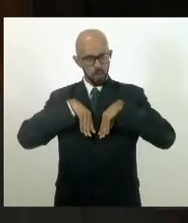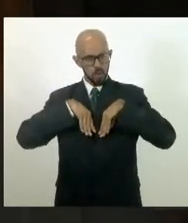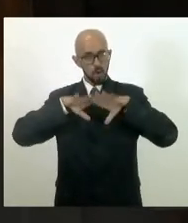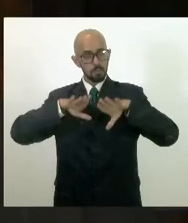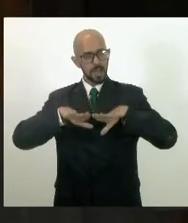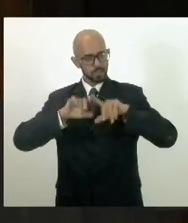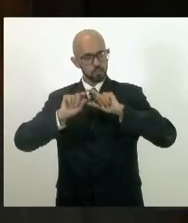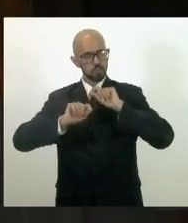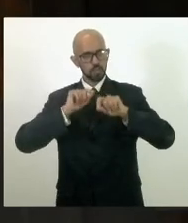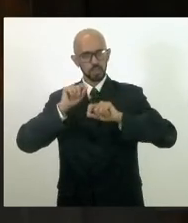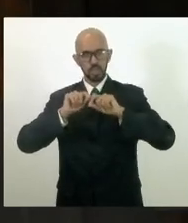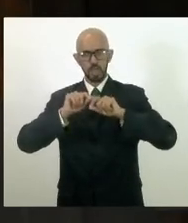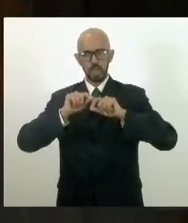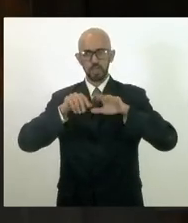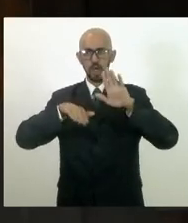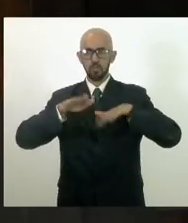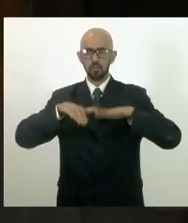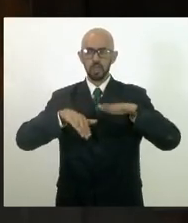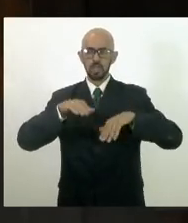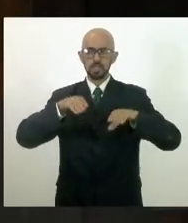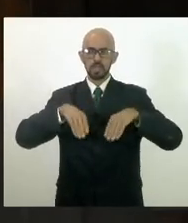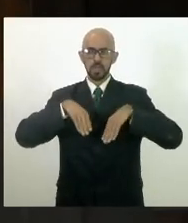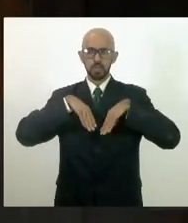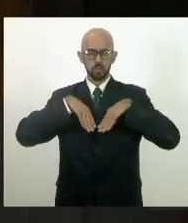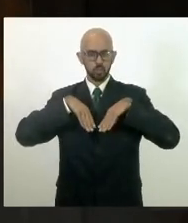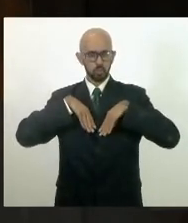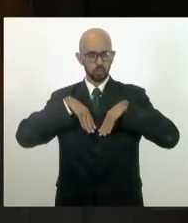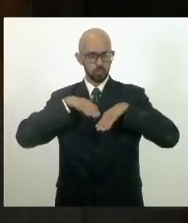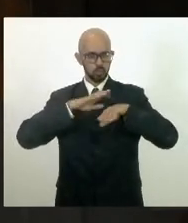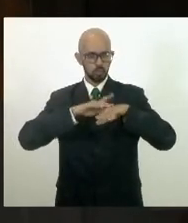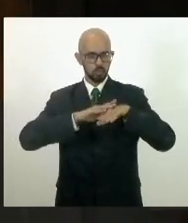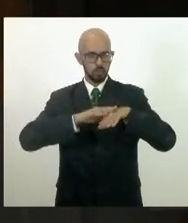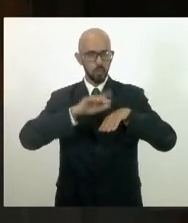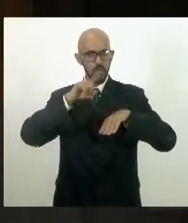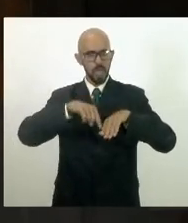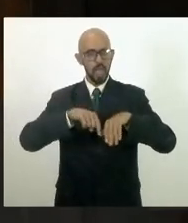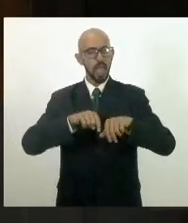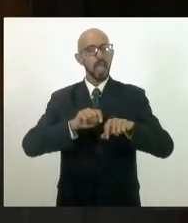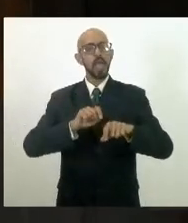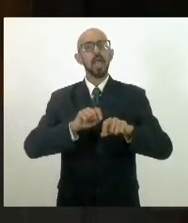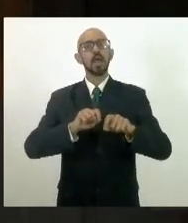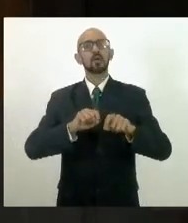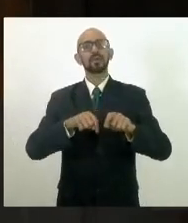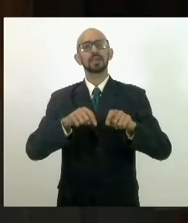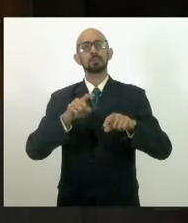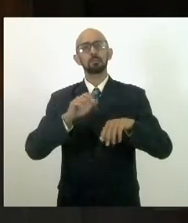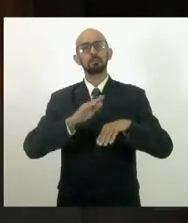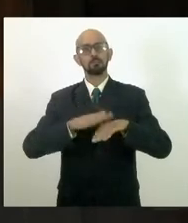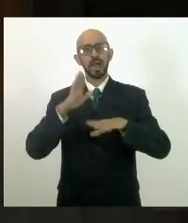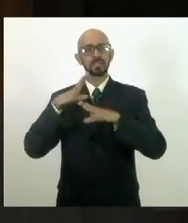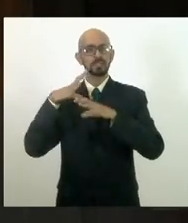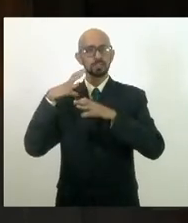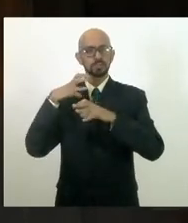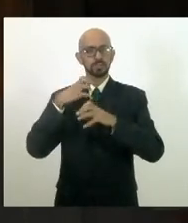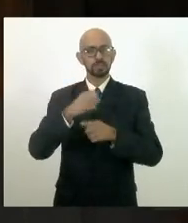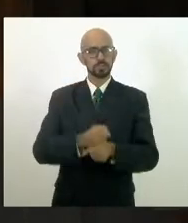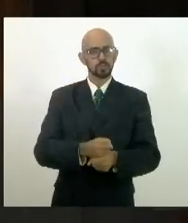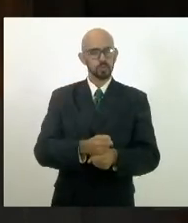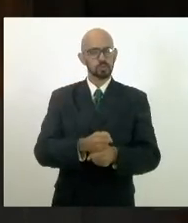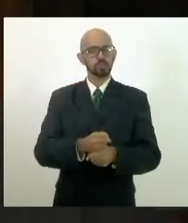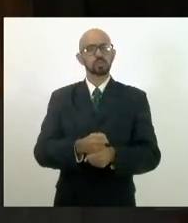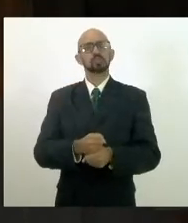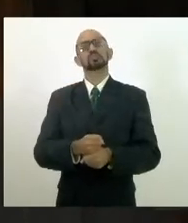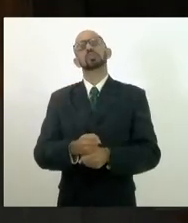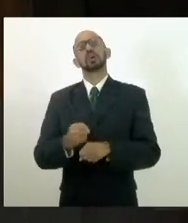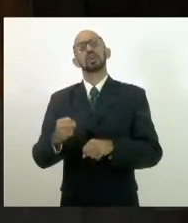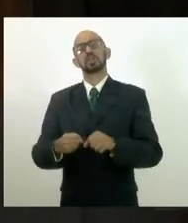tuberculose talvez seja, deputada Renata, a doença que mais sintetiza múltiplos processos de violação